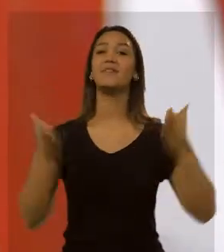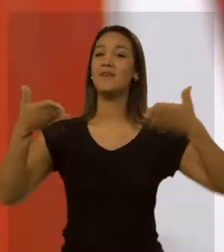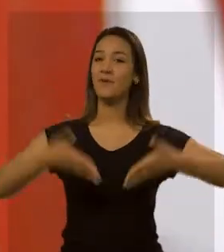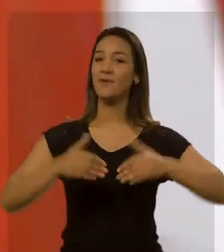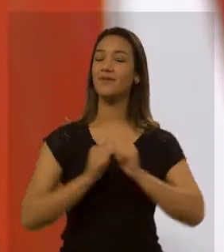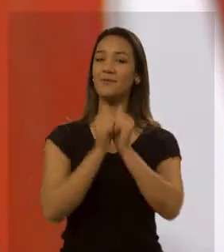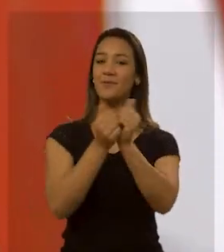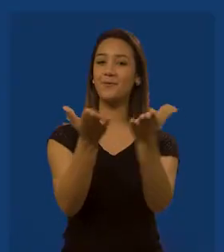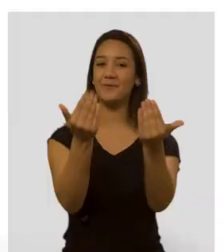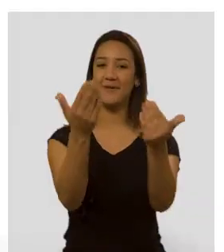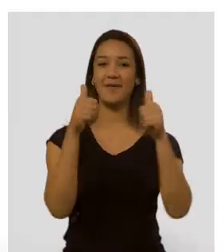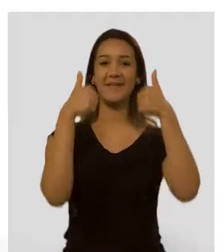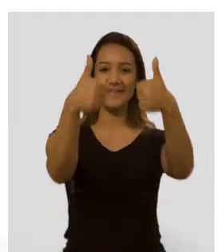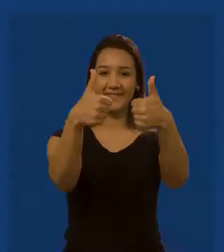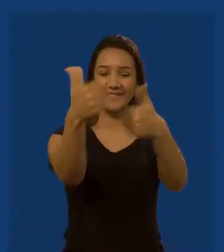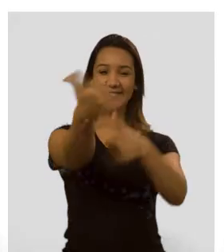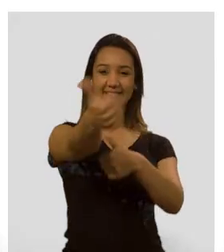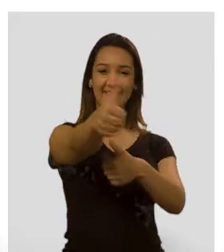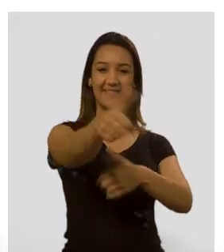Nosso time está em campo. É Raize! É Onze!